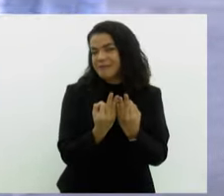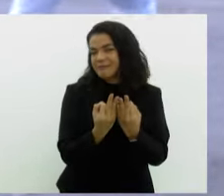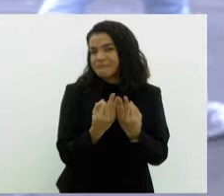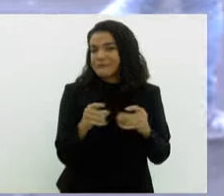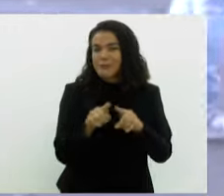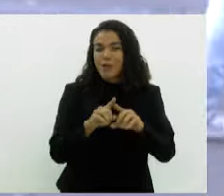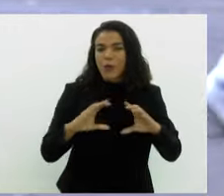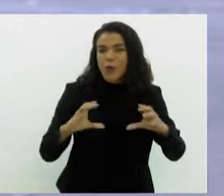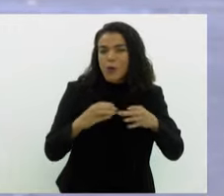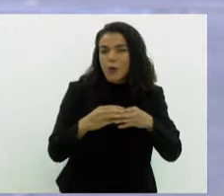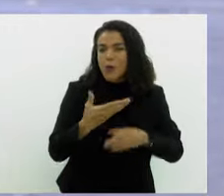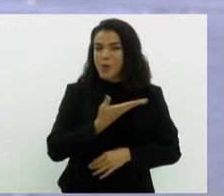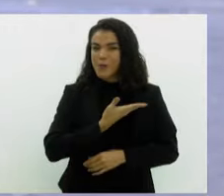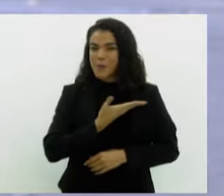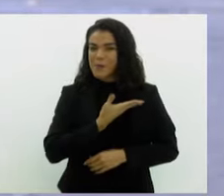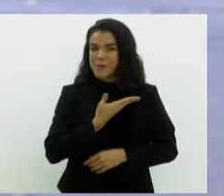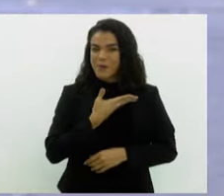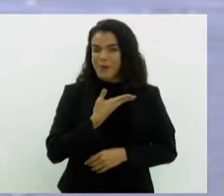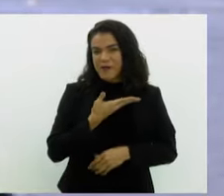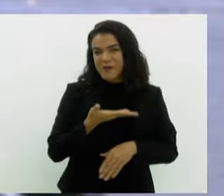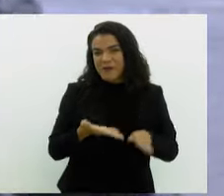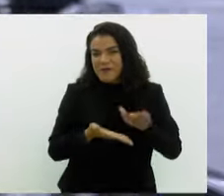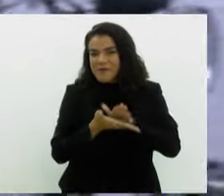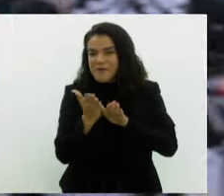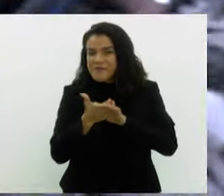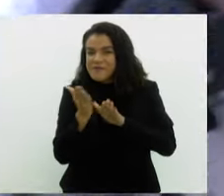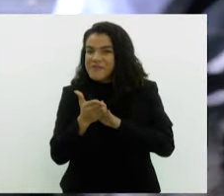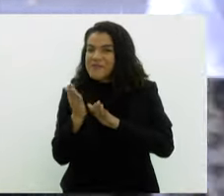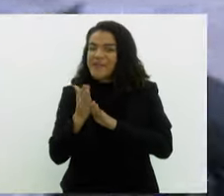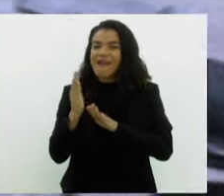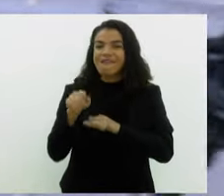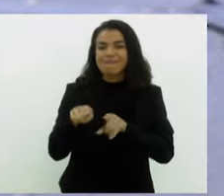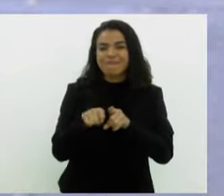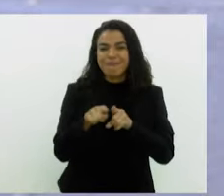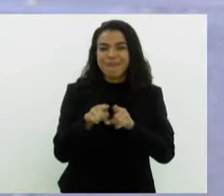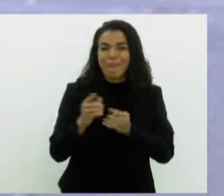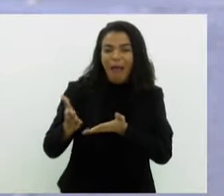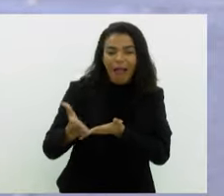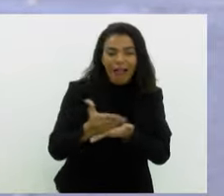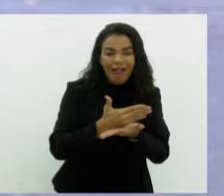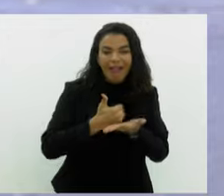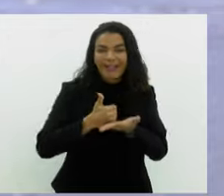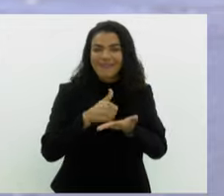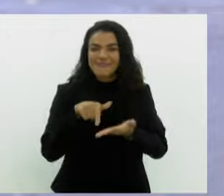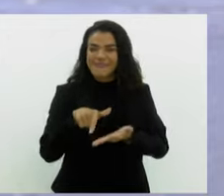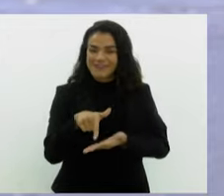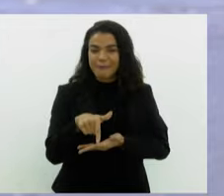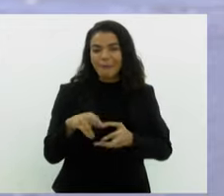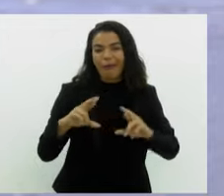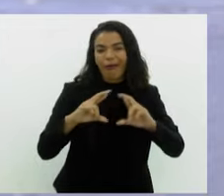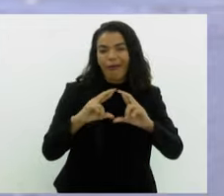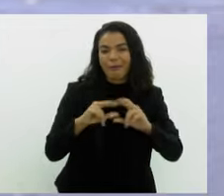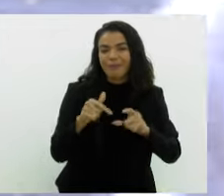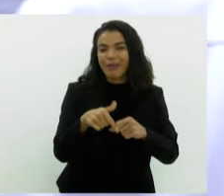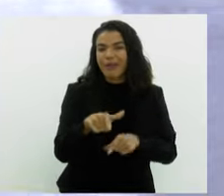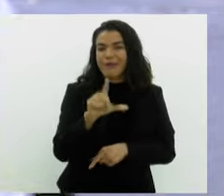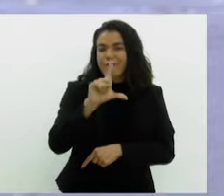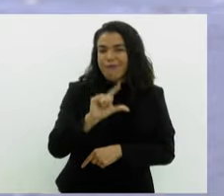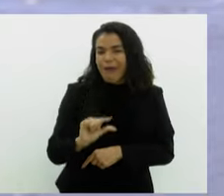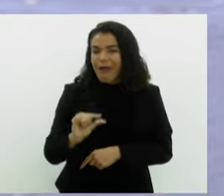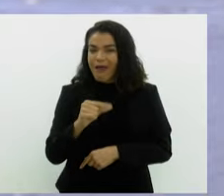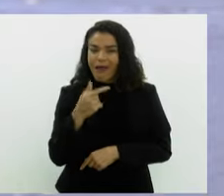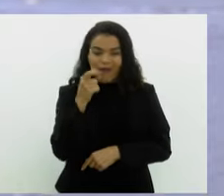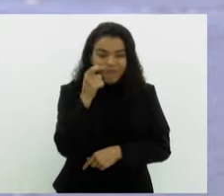grupos de amigos viajando juntos, para dividir a conta do Airbnb, que normalmente são valores mais